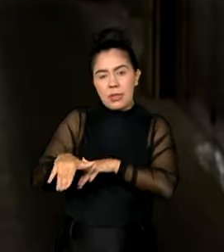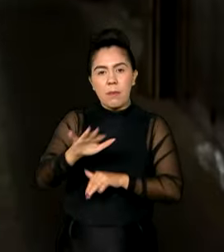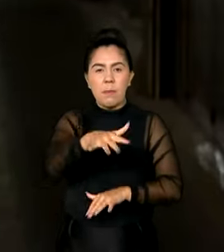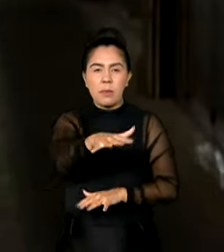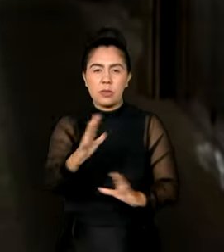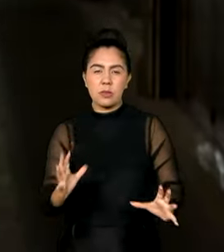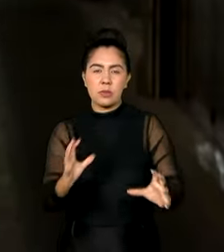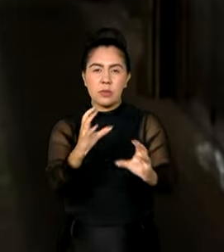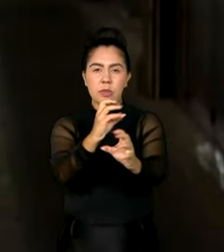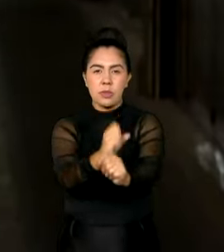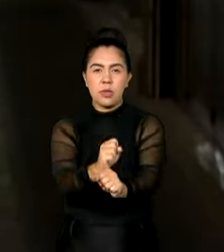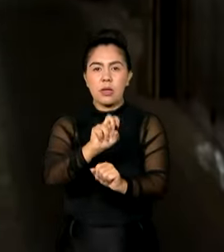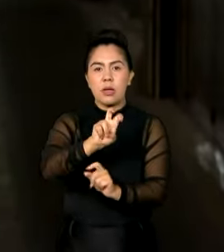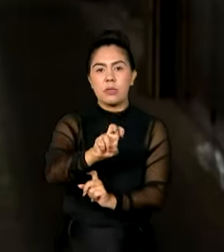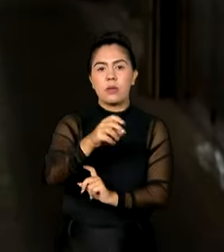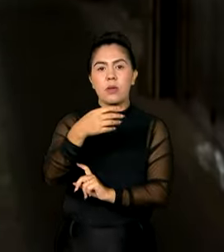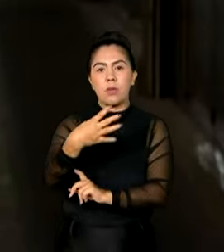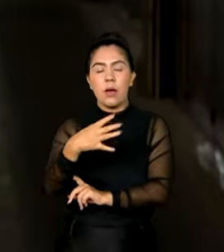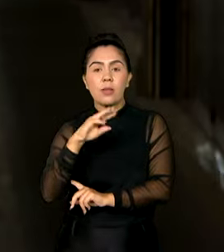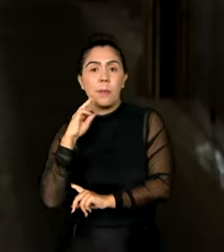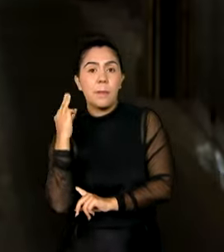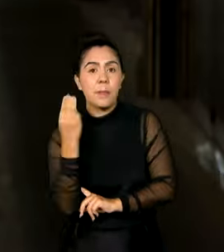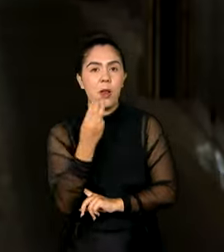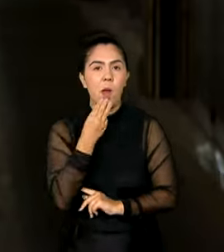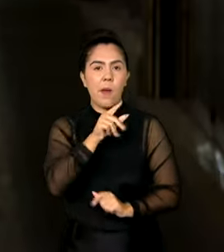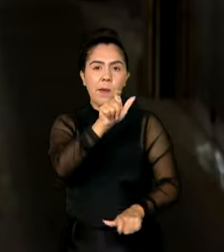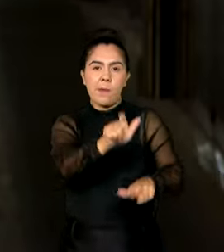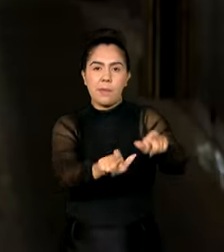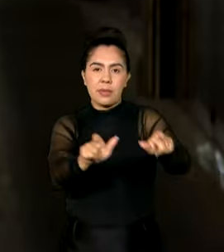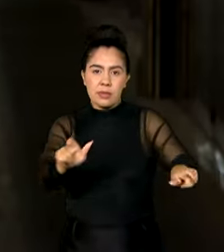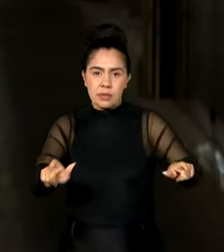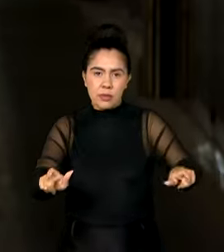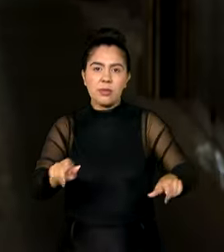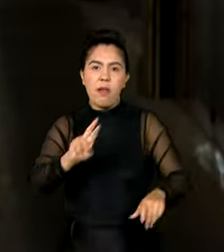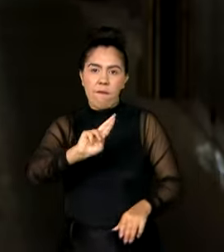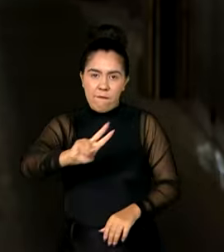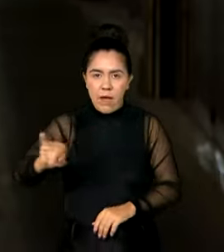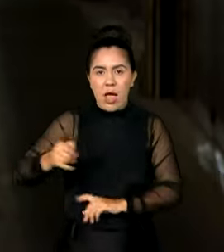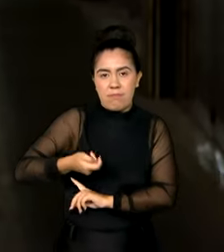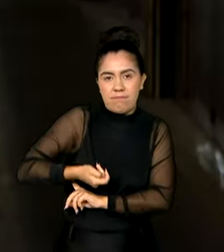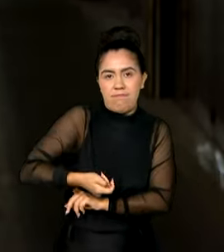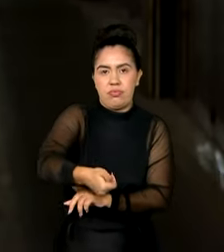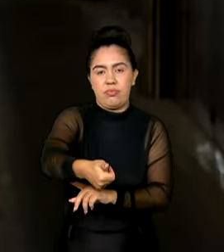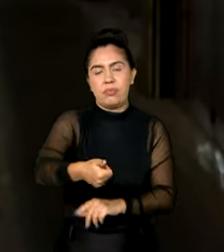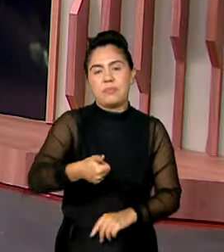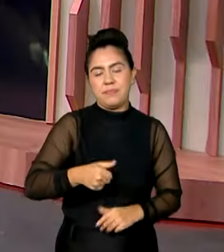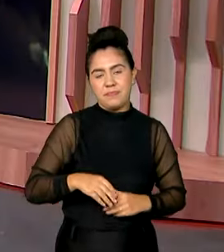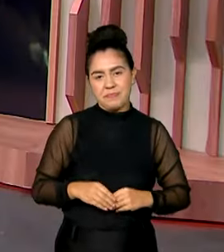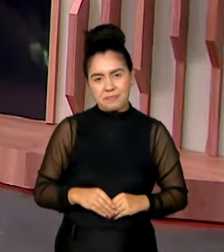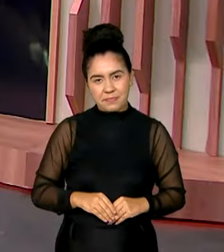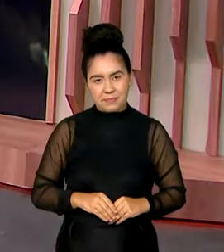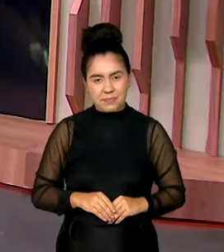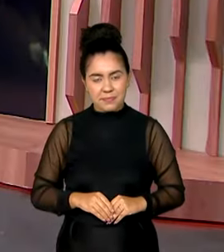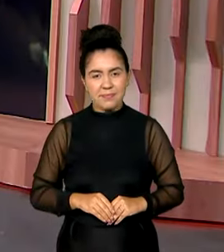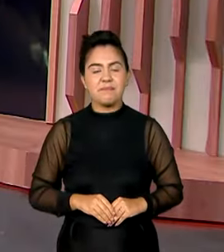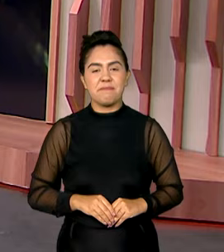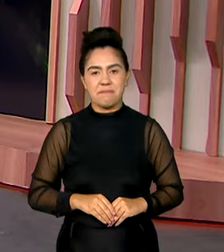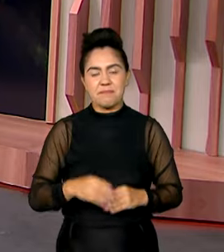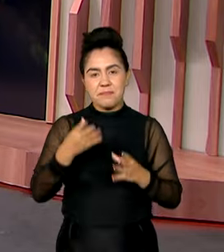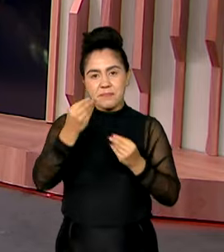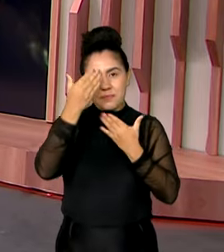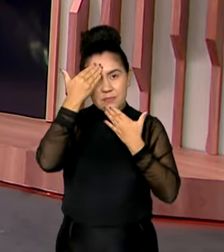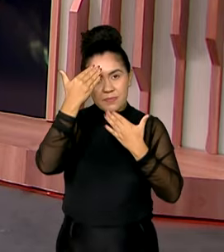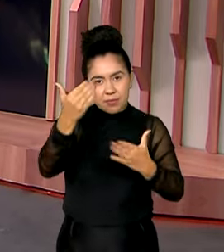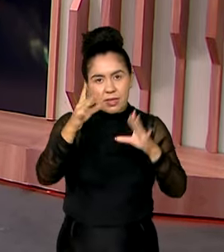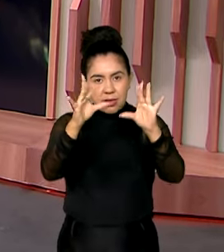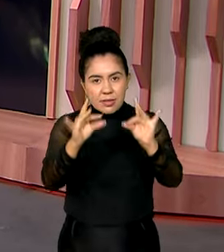54 milhões de brasileiros vão receber esse benefício. Vanessa? Ok, Flávio, obrigada pelas